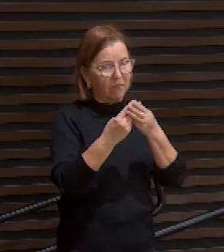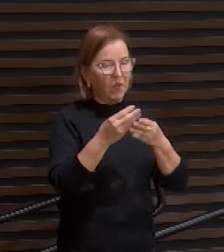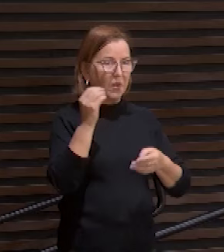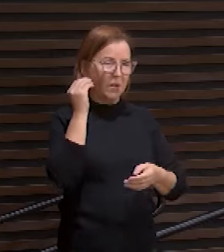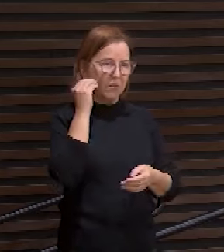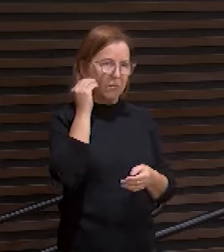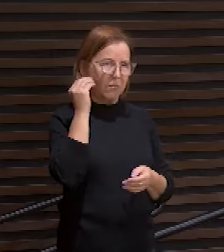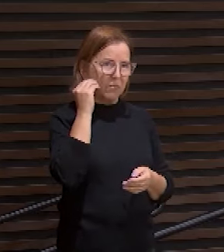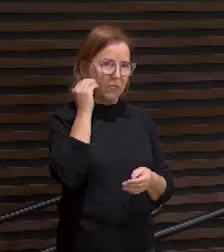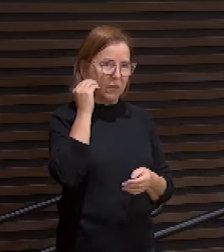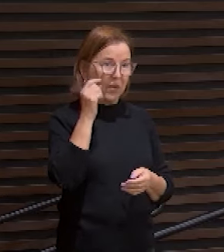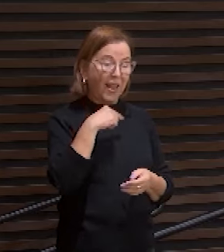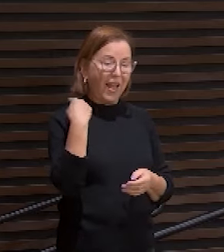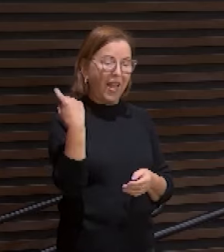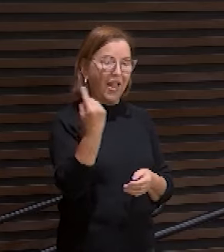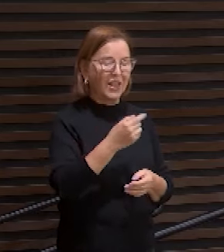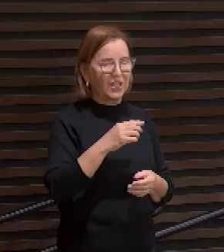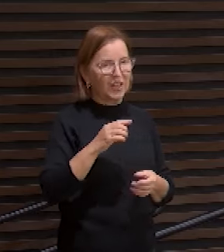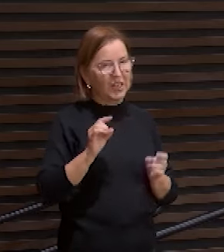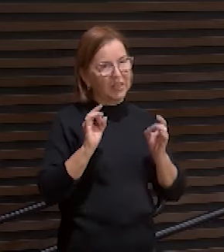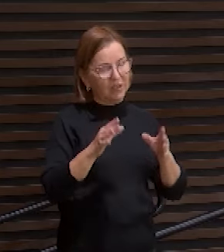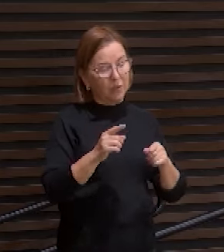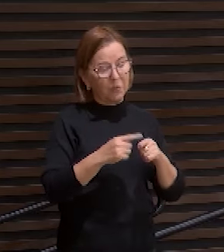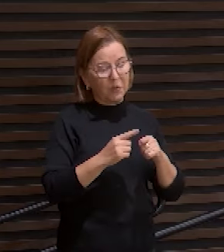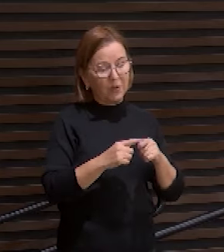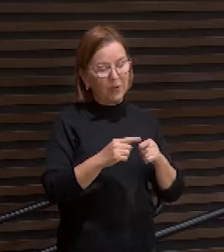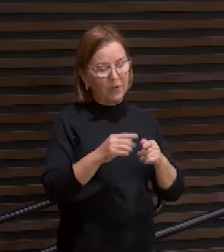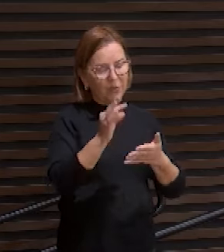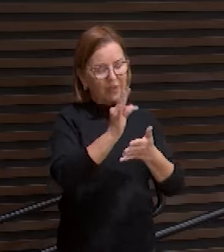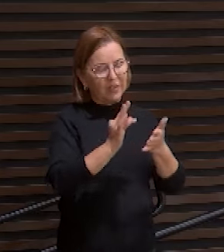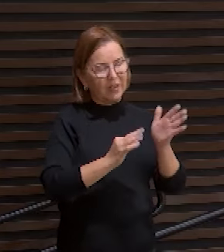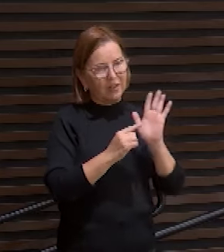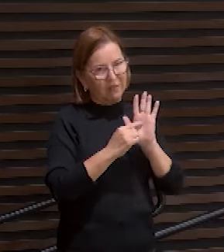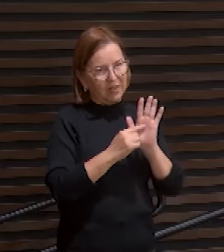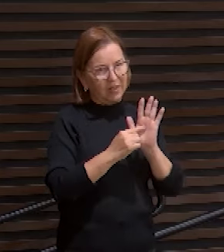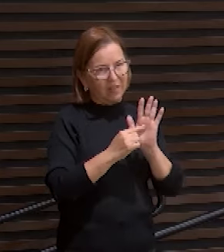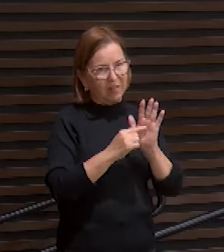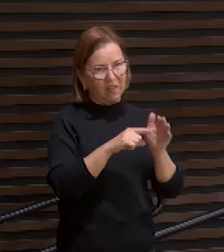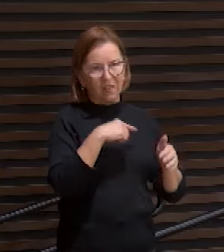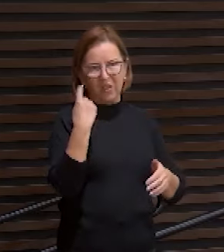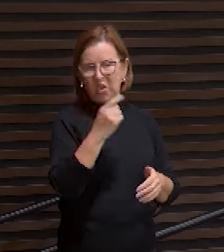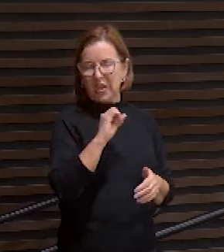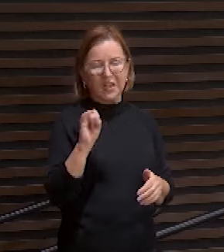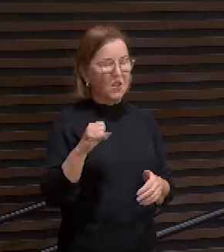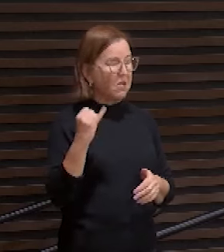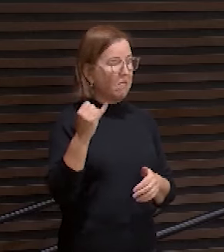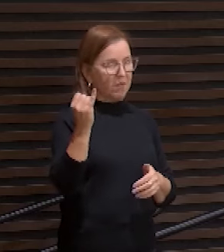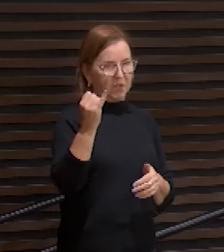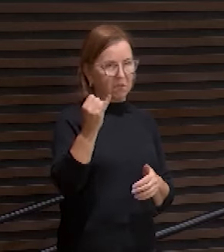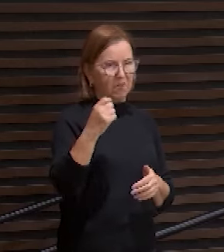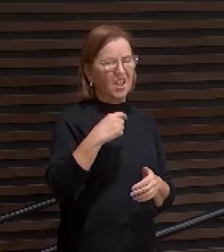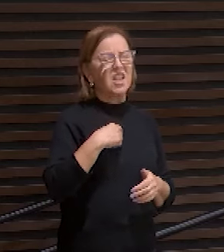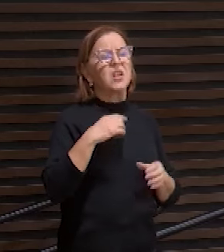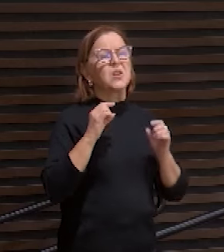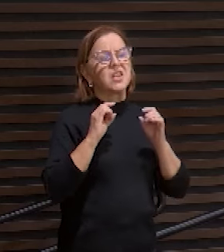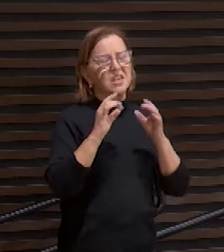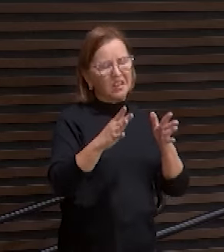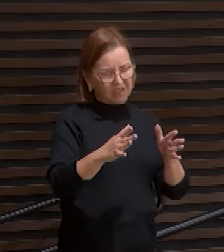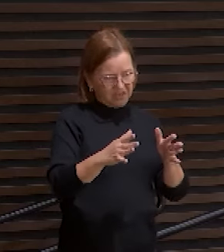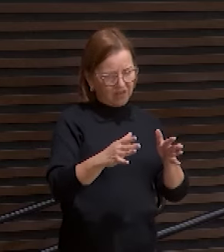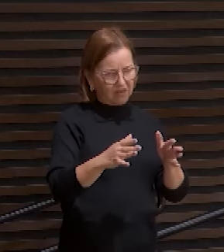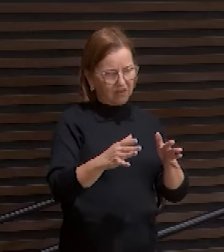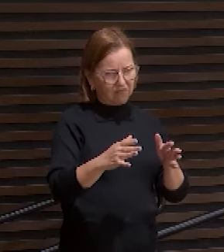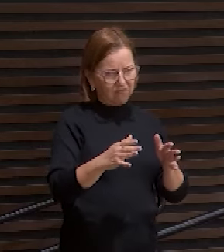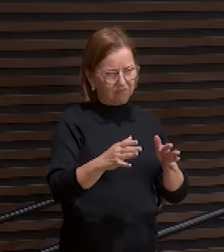experimentou a nossa rejeição porque o texto está dizendo que dele nós não fizemos caso. Eu o rejeitei durante